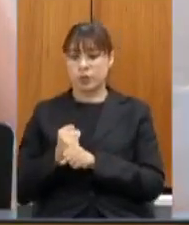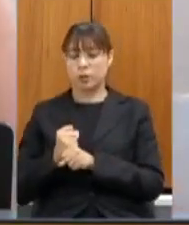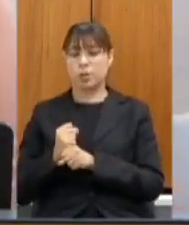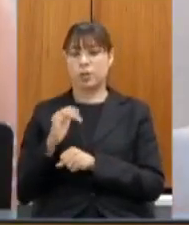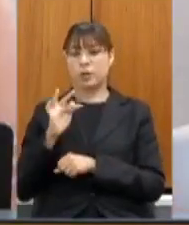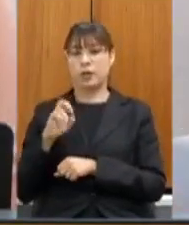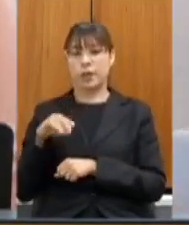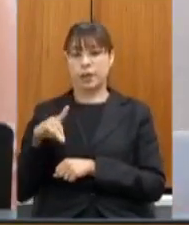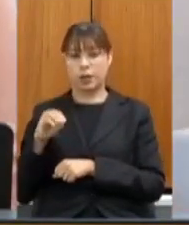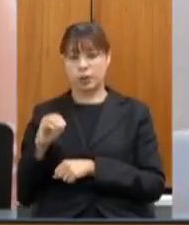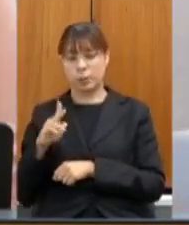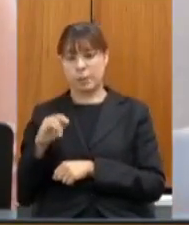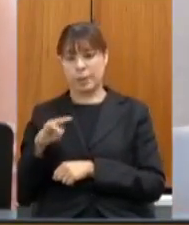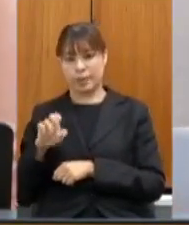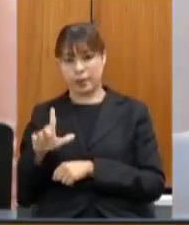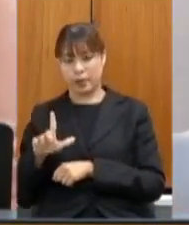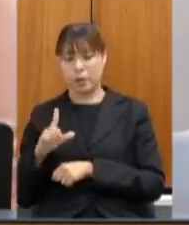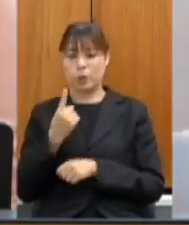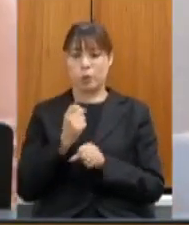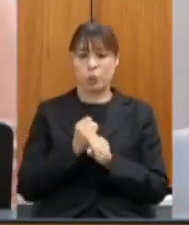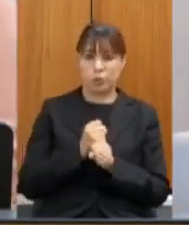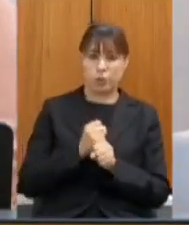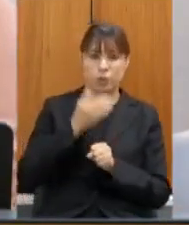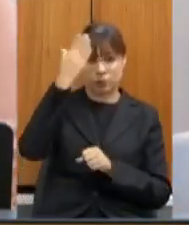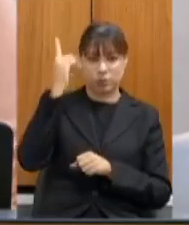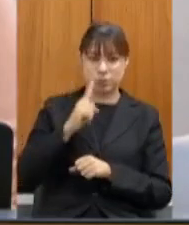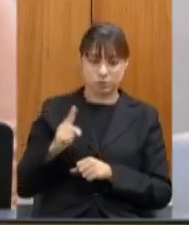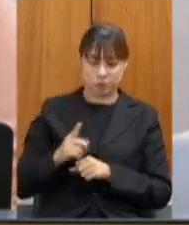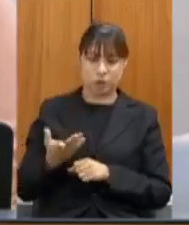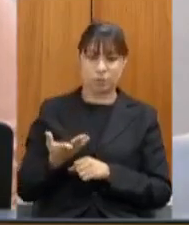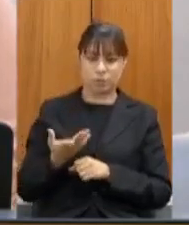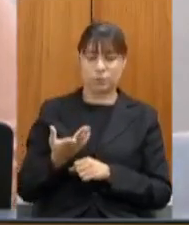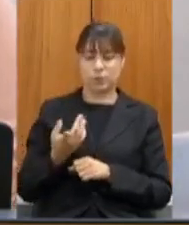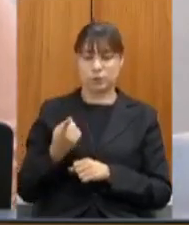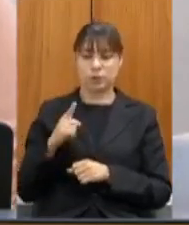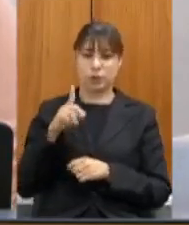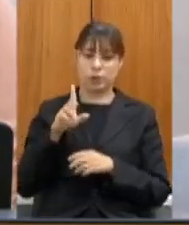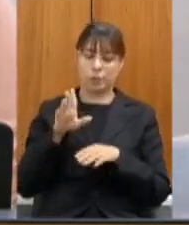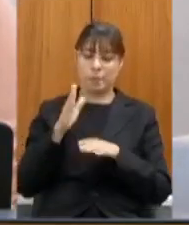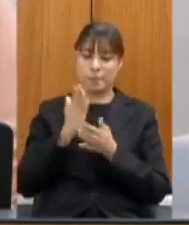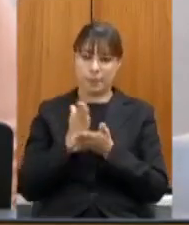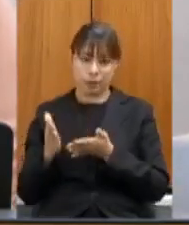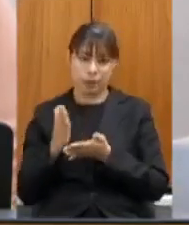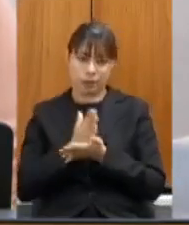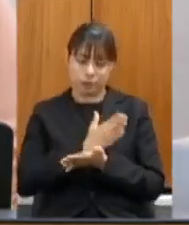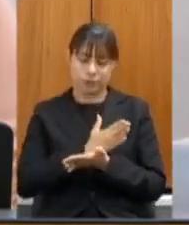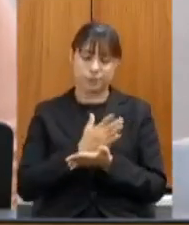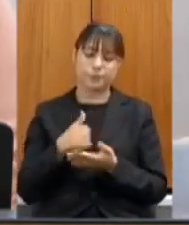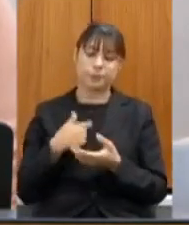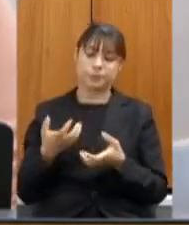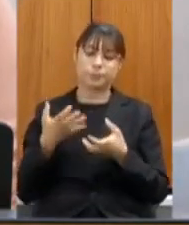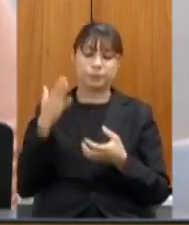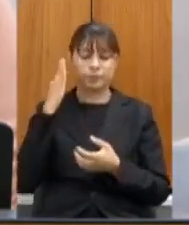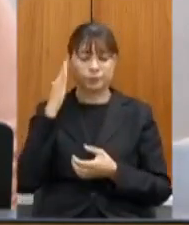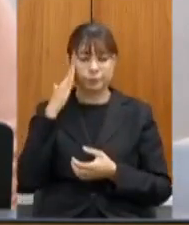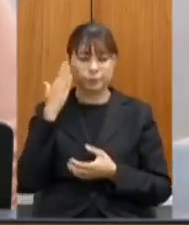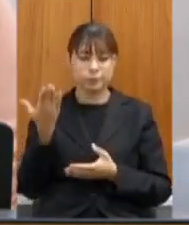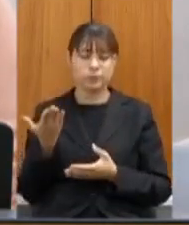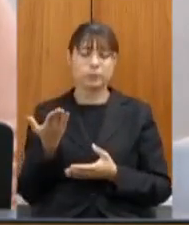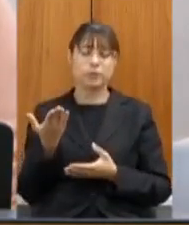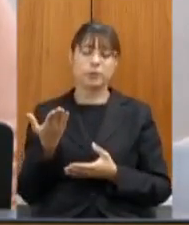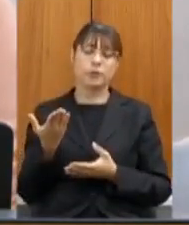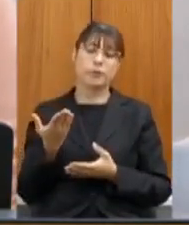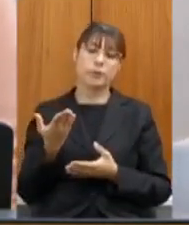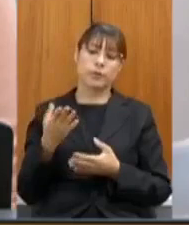Fernando Pimentel então há uma série de questionamentos que eu gostaria de ter o posicionamento da Secretaria de Estado da